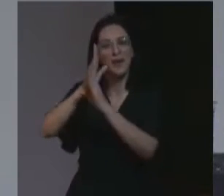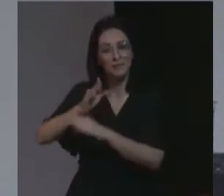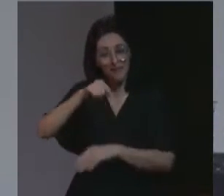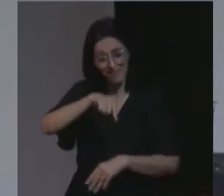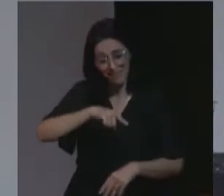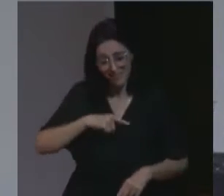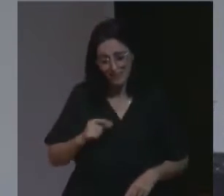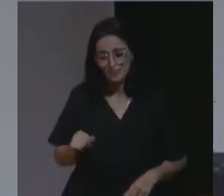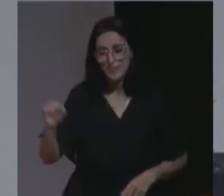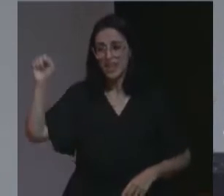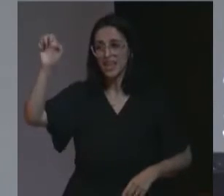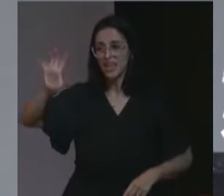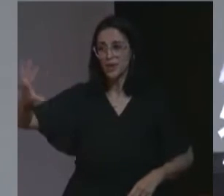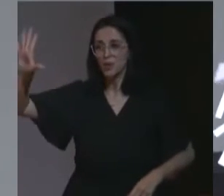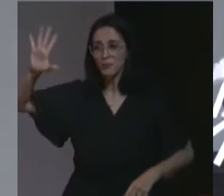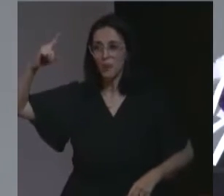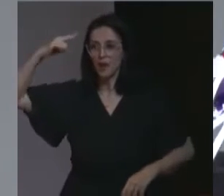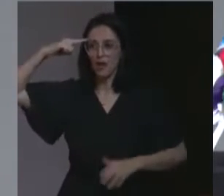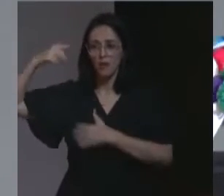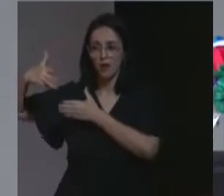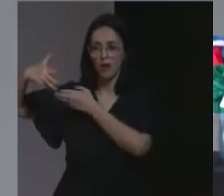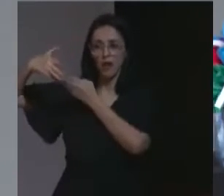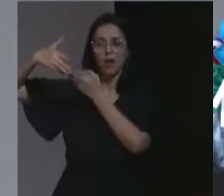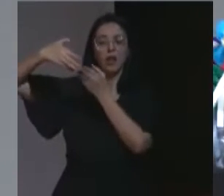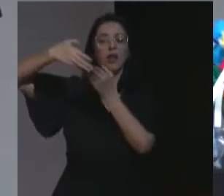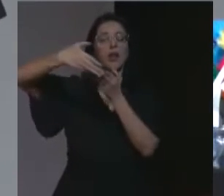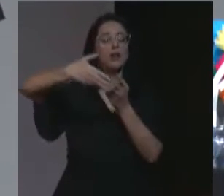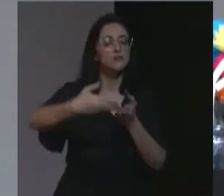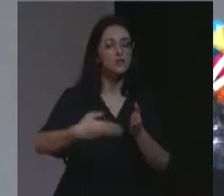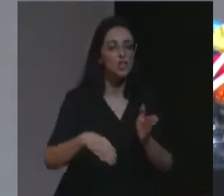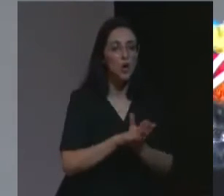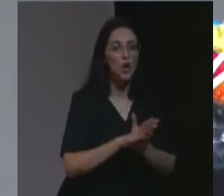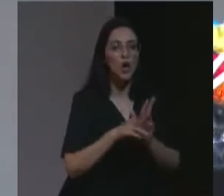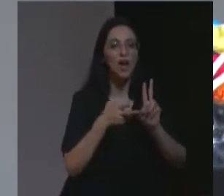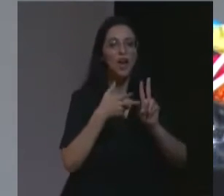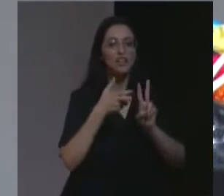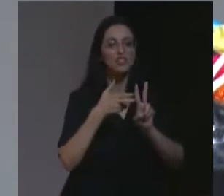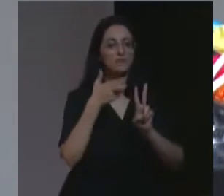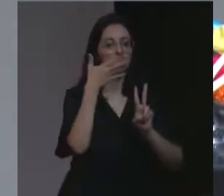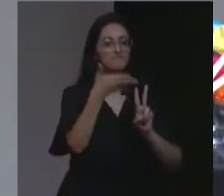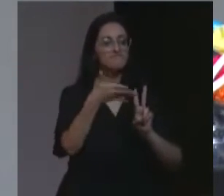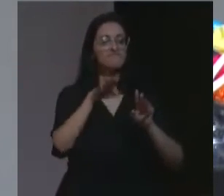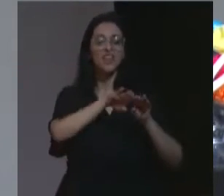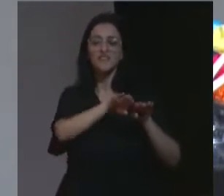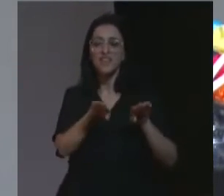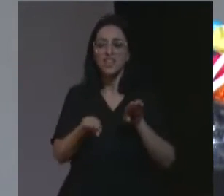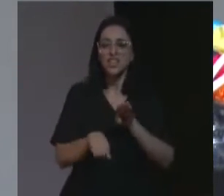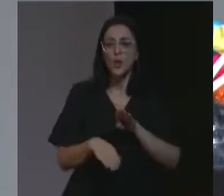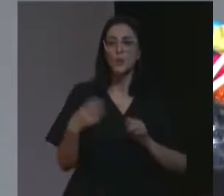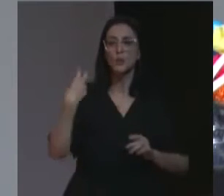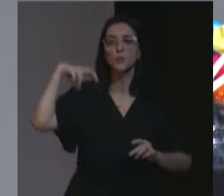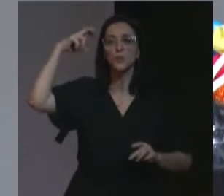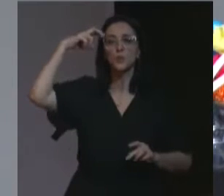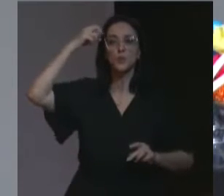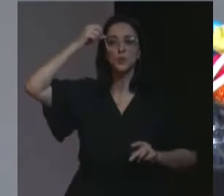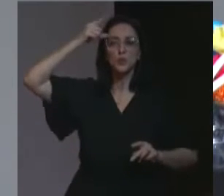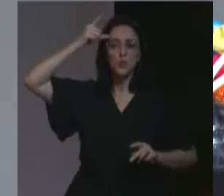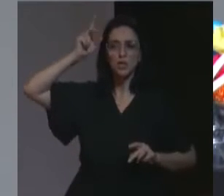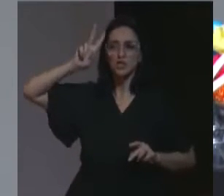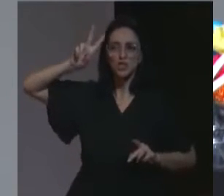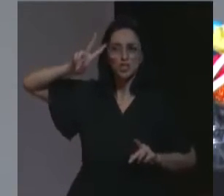o europeu, aqui chegando, considerou o indígena, um ser inferior, sem cultura, sem história, sem